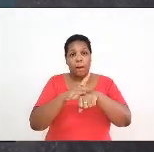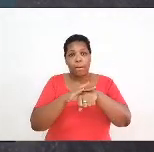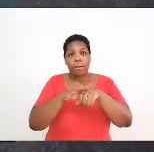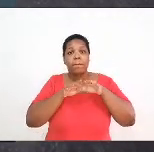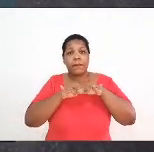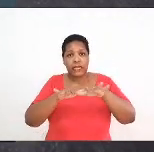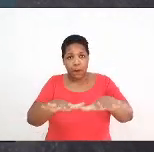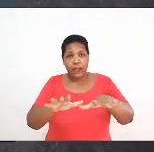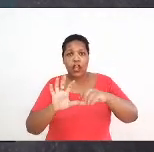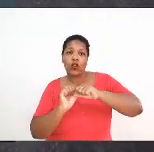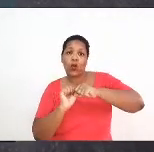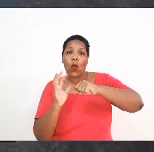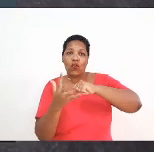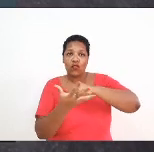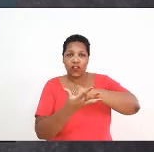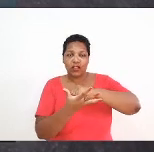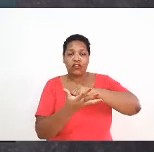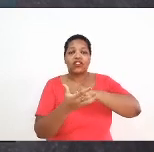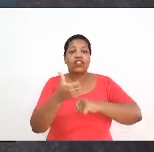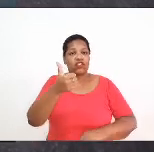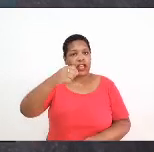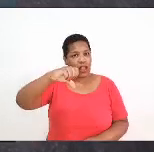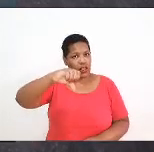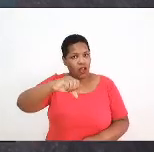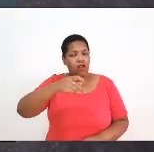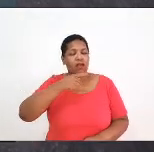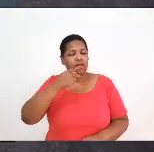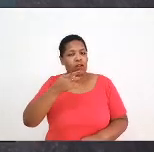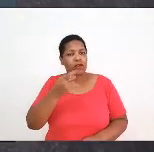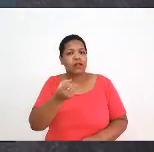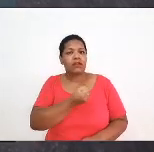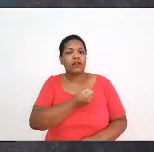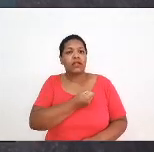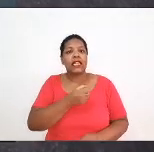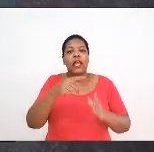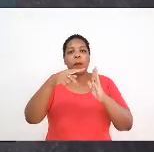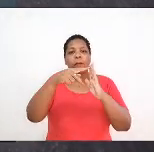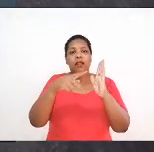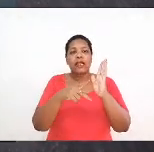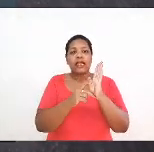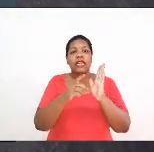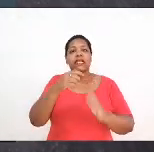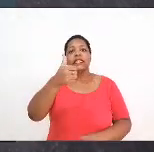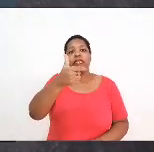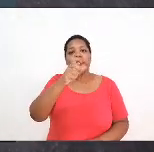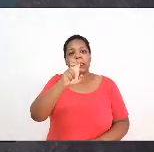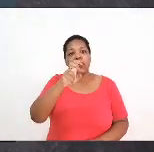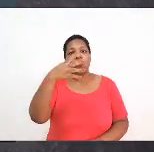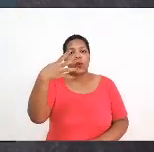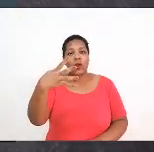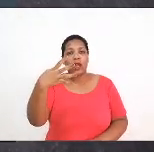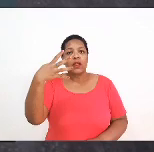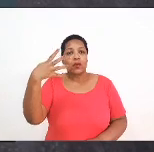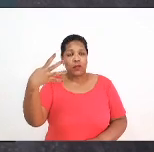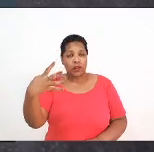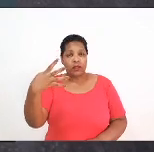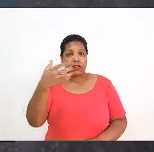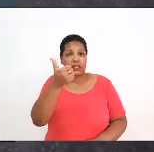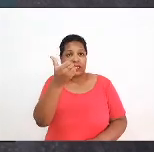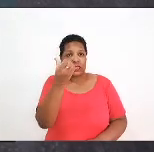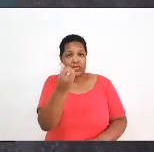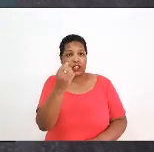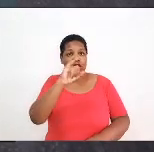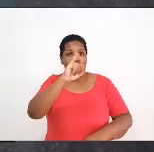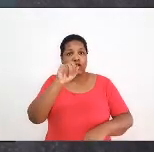impacto da portaria 544 de 16 de junho de 2020, que se refere à flexibilização